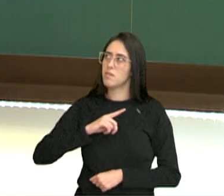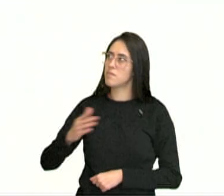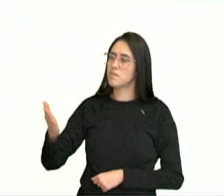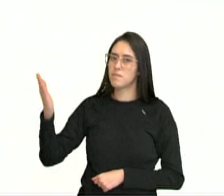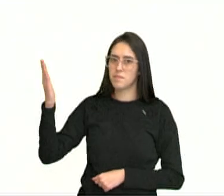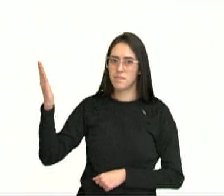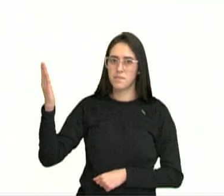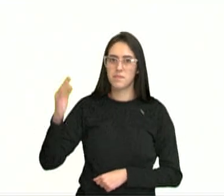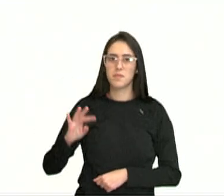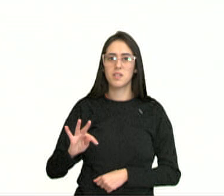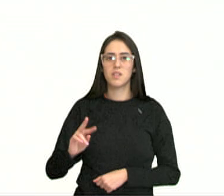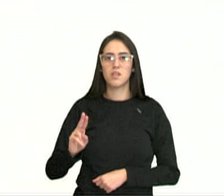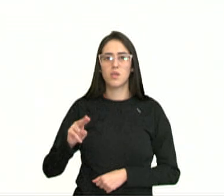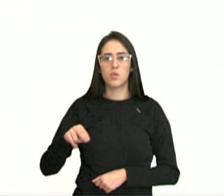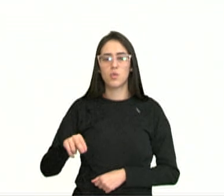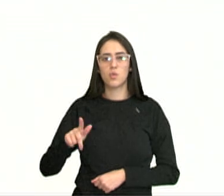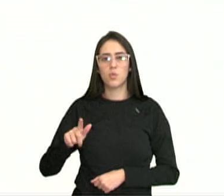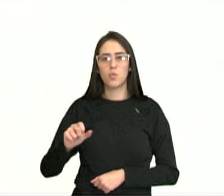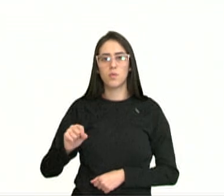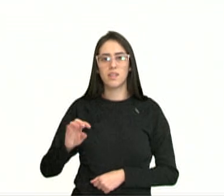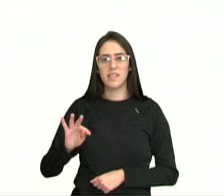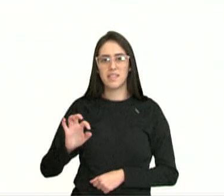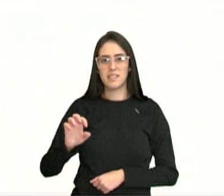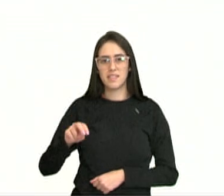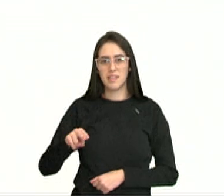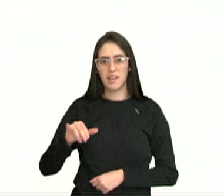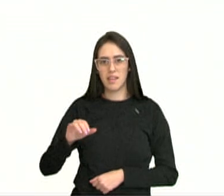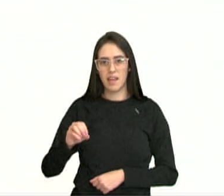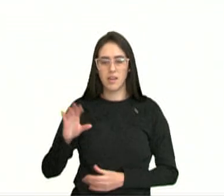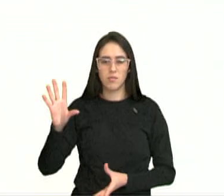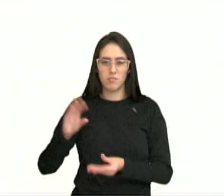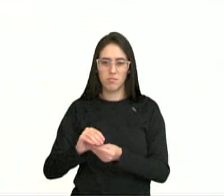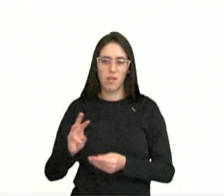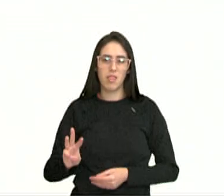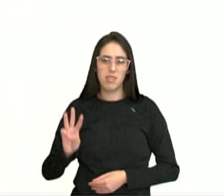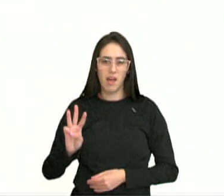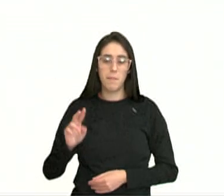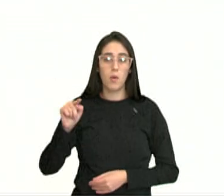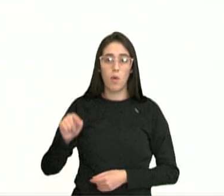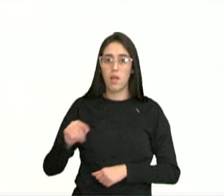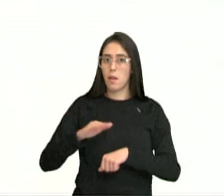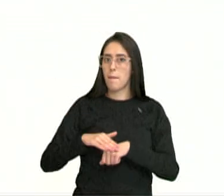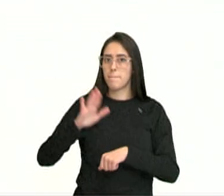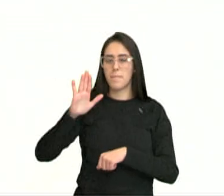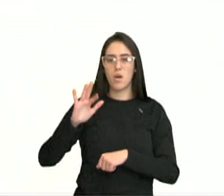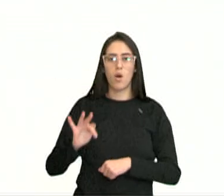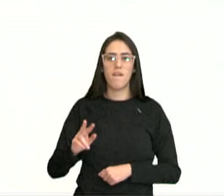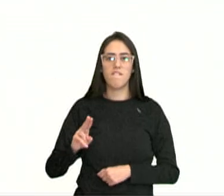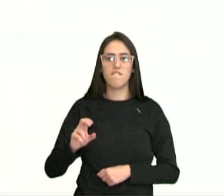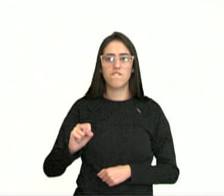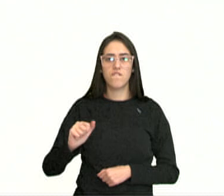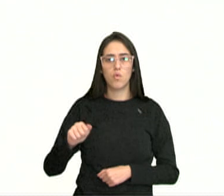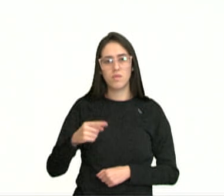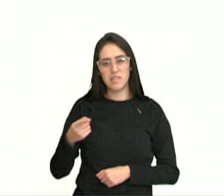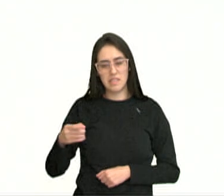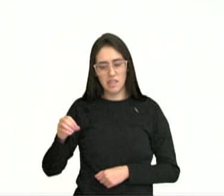tungstênio, que é o elemento de símbolo W, como o que apresenta o maior ponto de fusão e de ebulição.